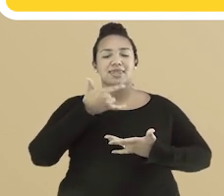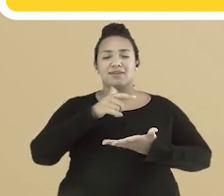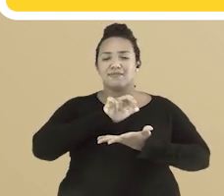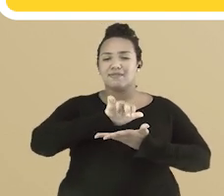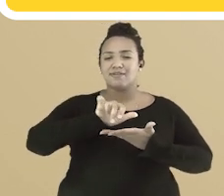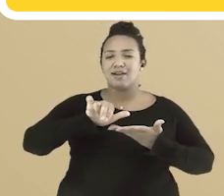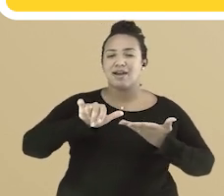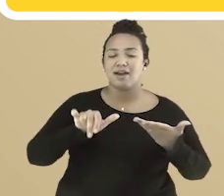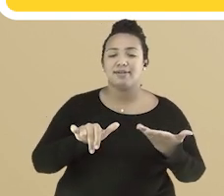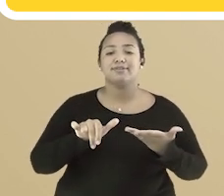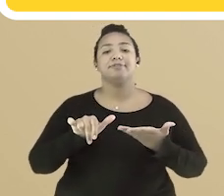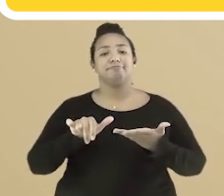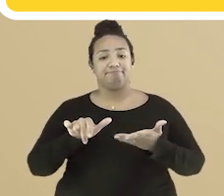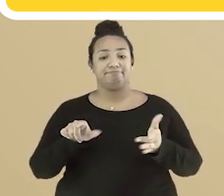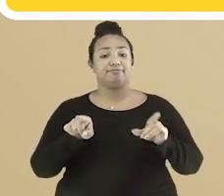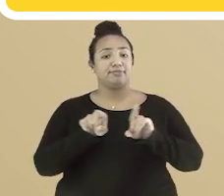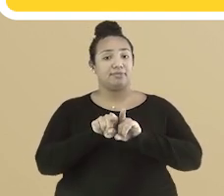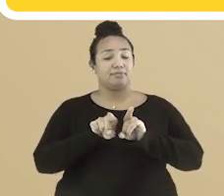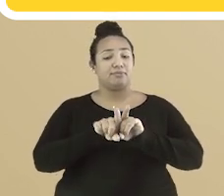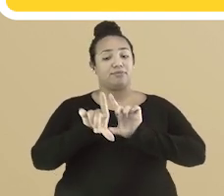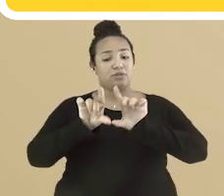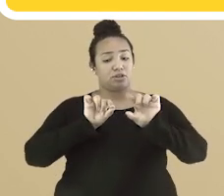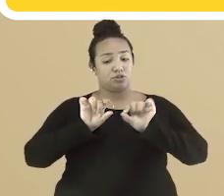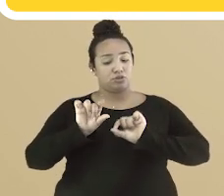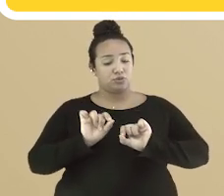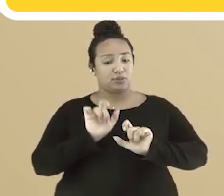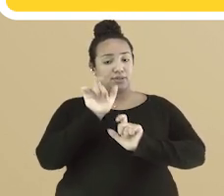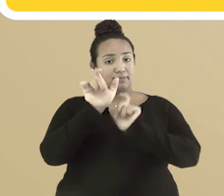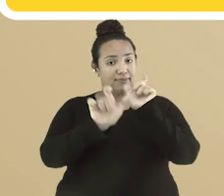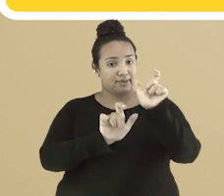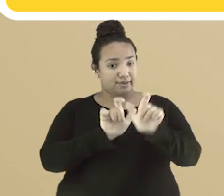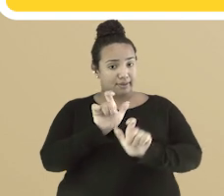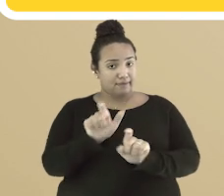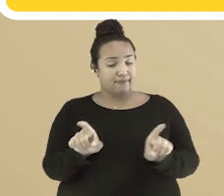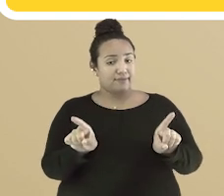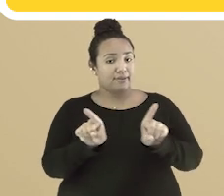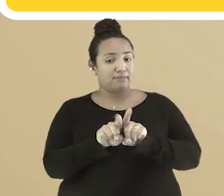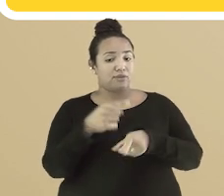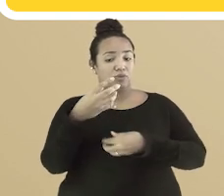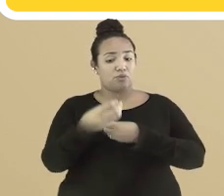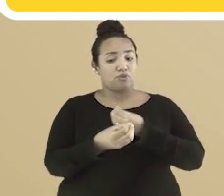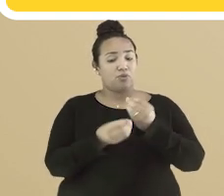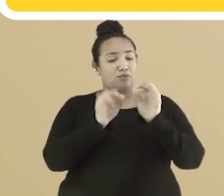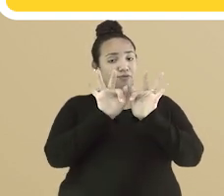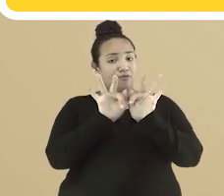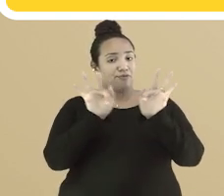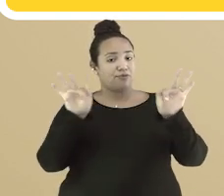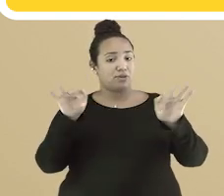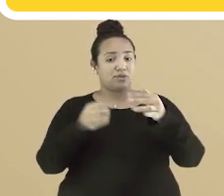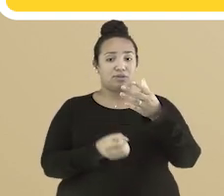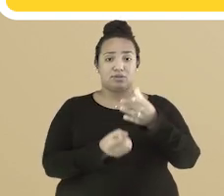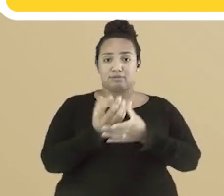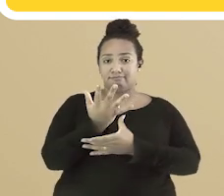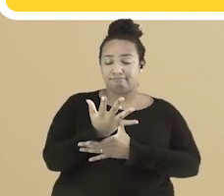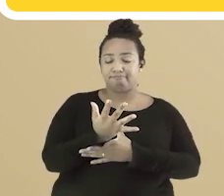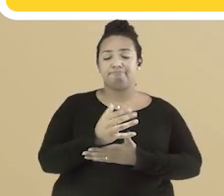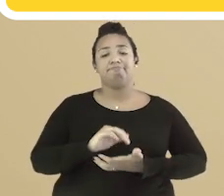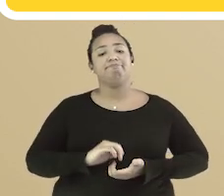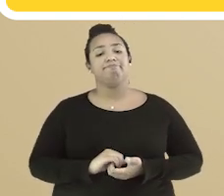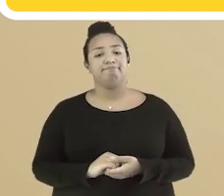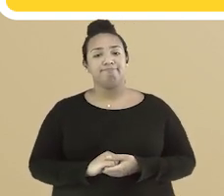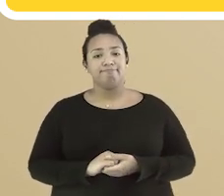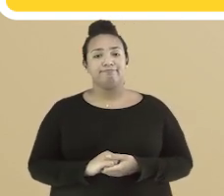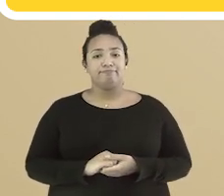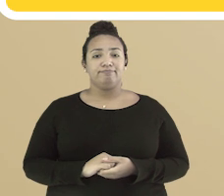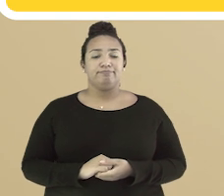língua, levando-se em conta a escolha das palavras, a construção do enunciado e até o tom da fala.